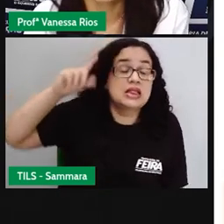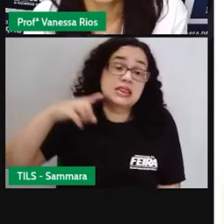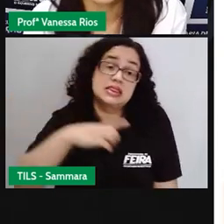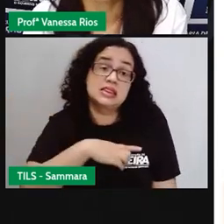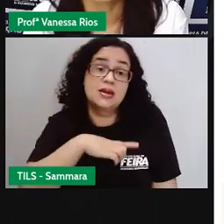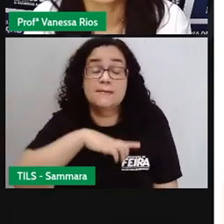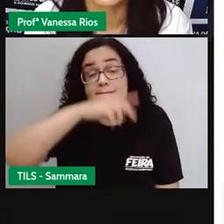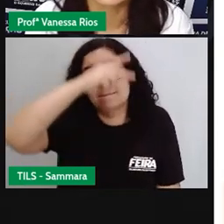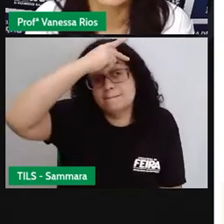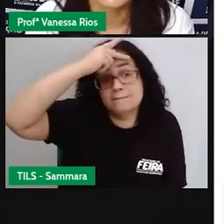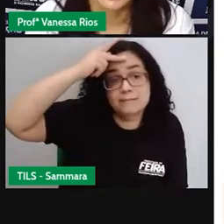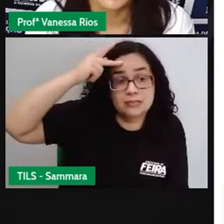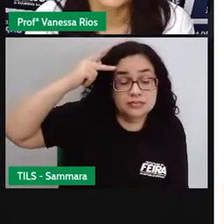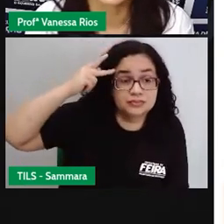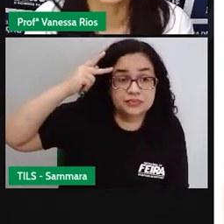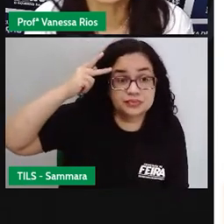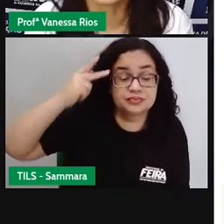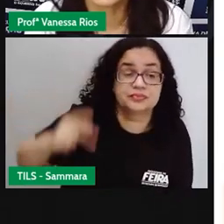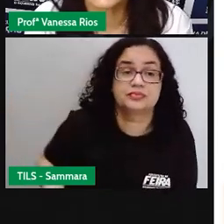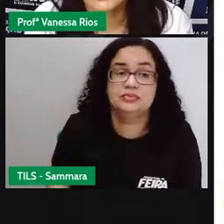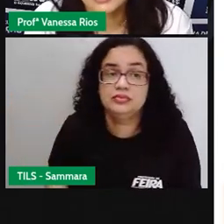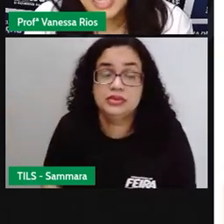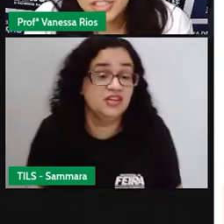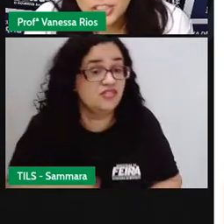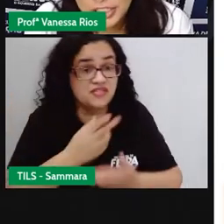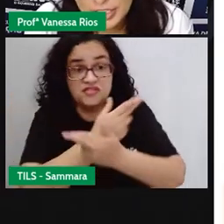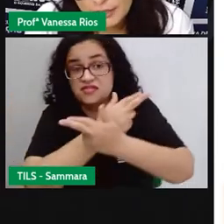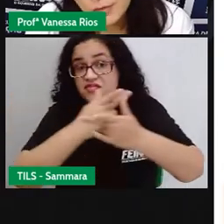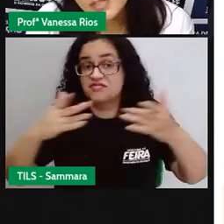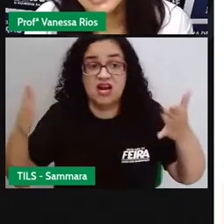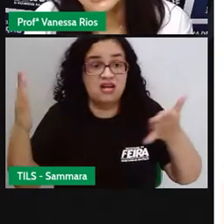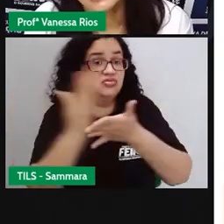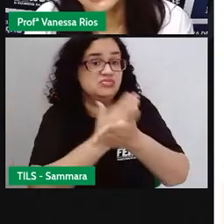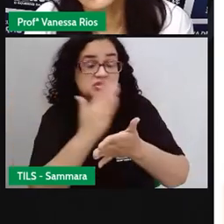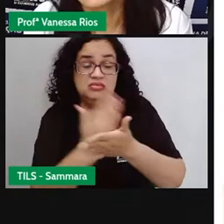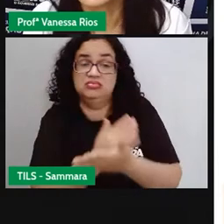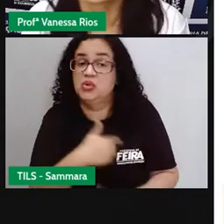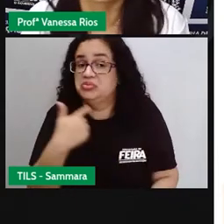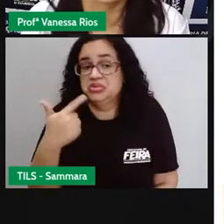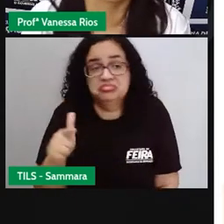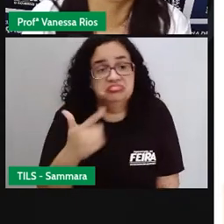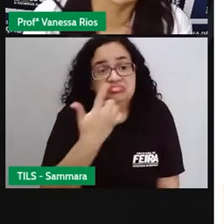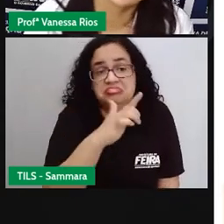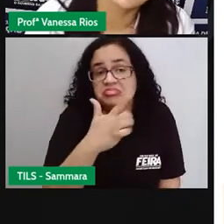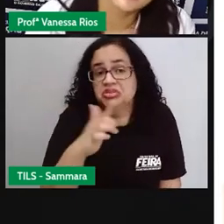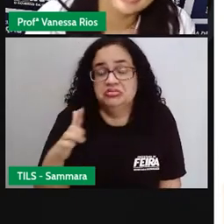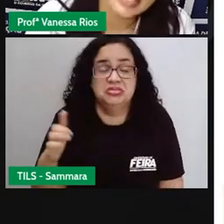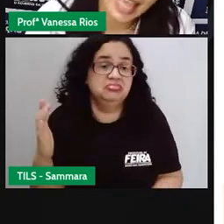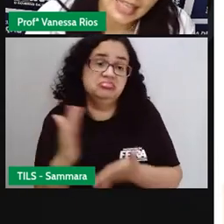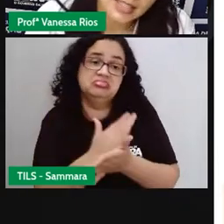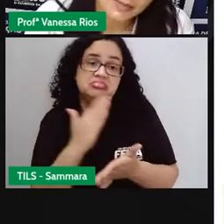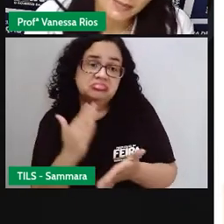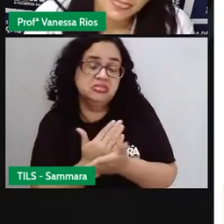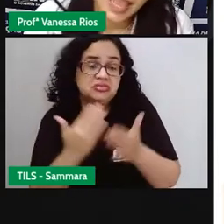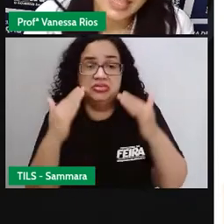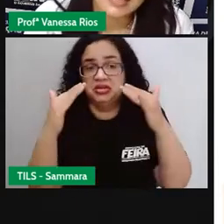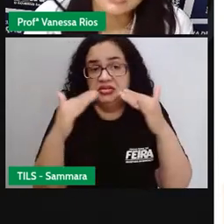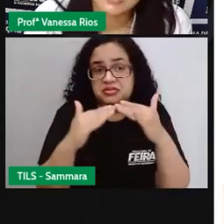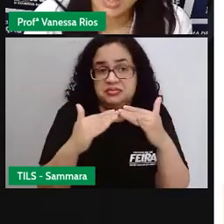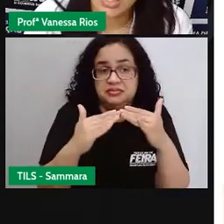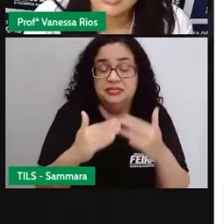pessoas que têm aí um acesso a uma grande quantidade de livros, e outros não têm tantos livros em casa.